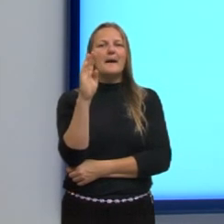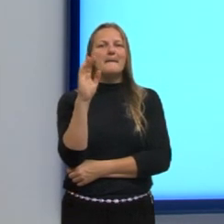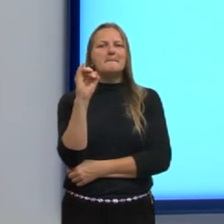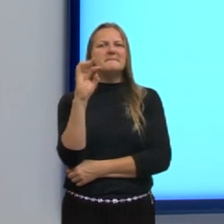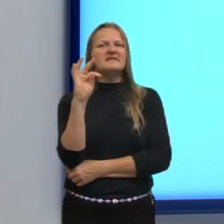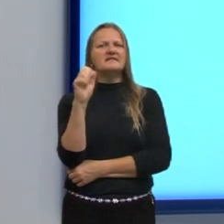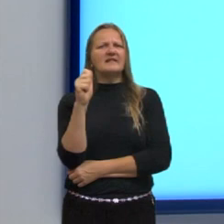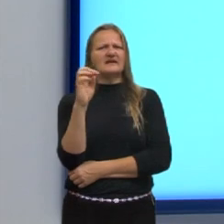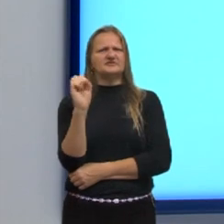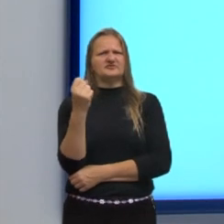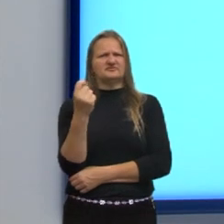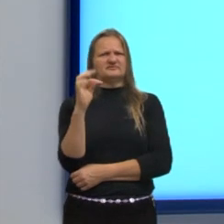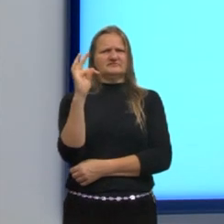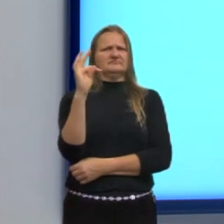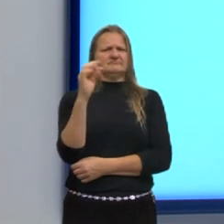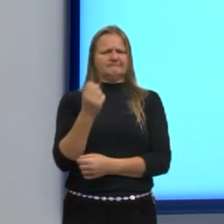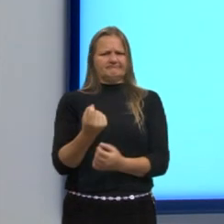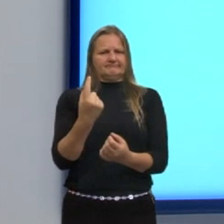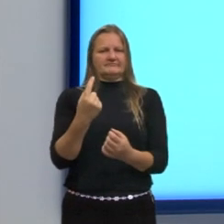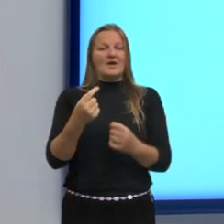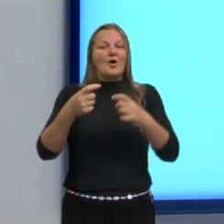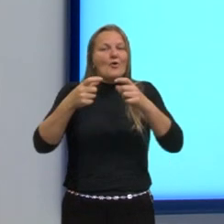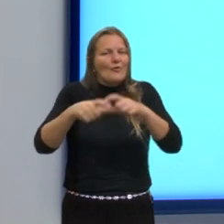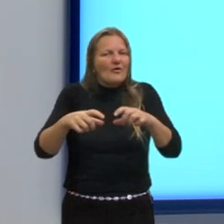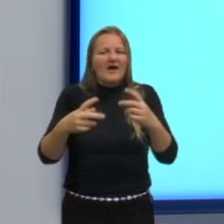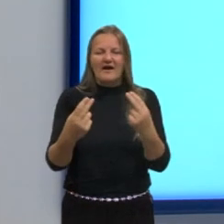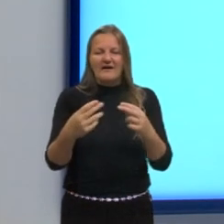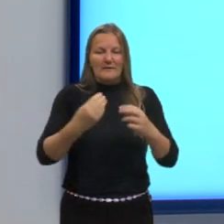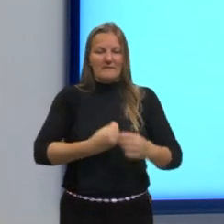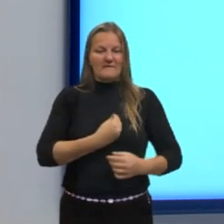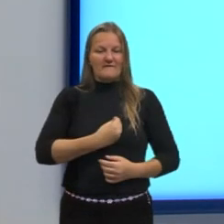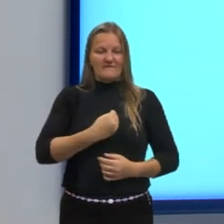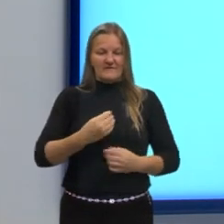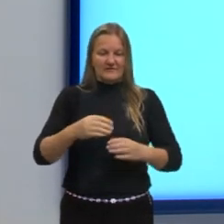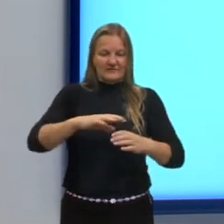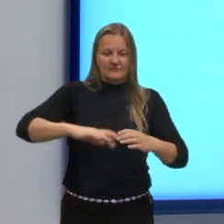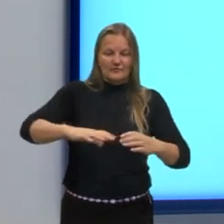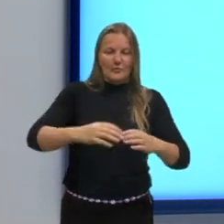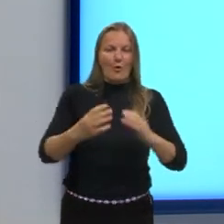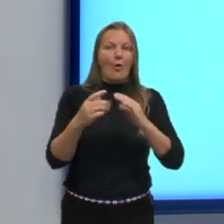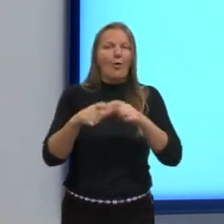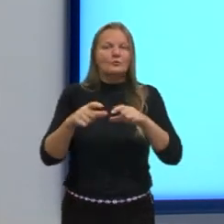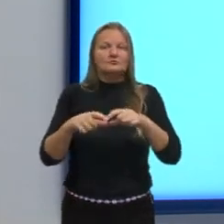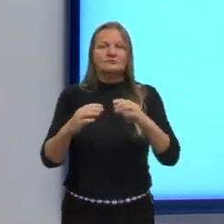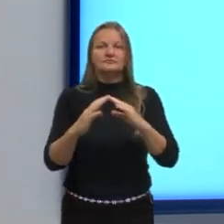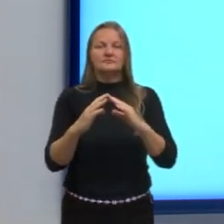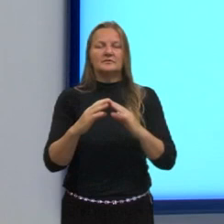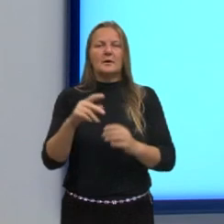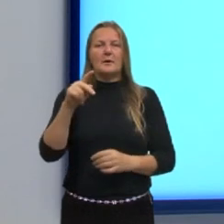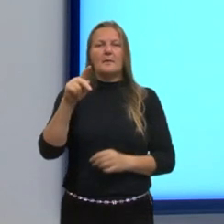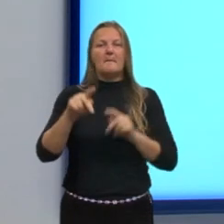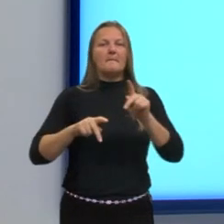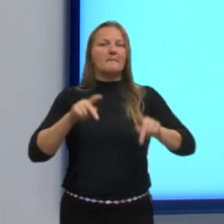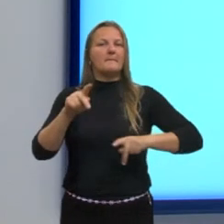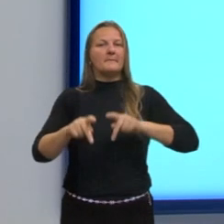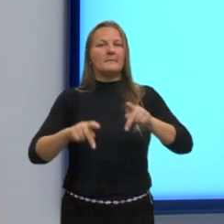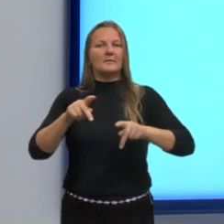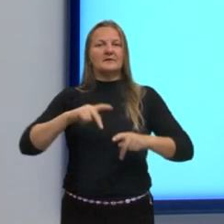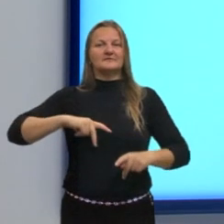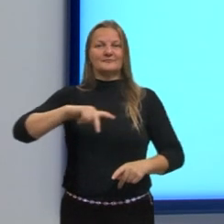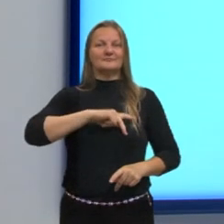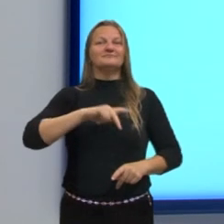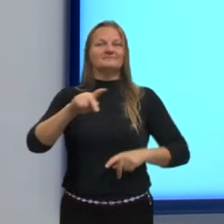lugarzinho que aquele ser vivo vive. Certo? O que é a população? Olha que bonitinho. São vários